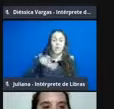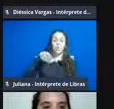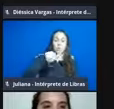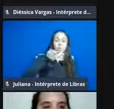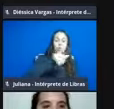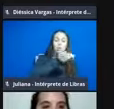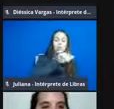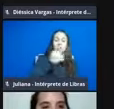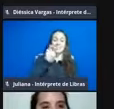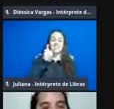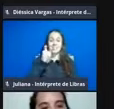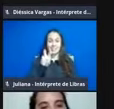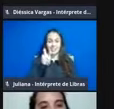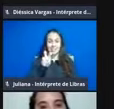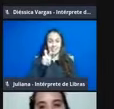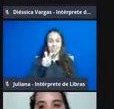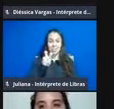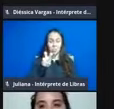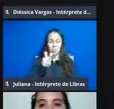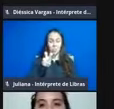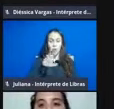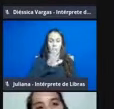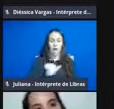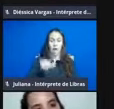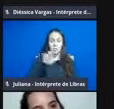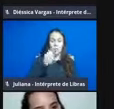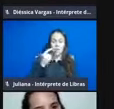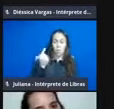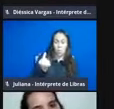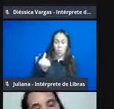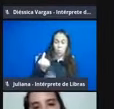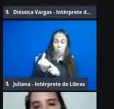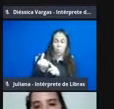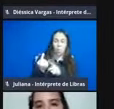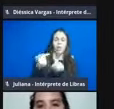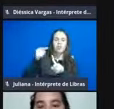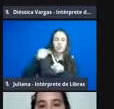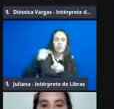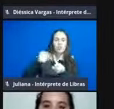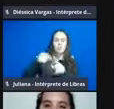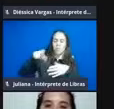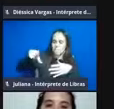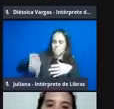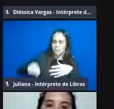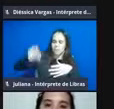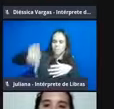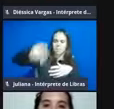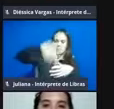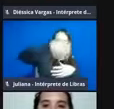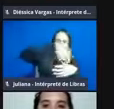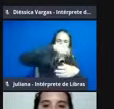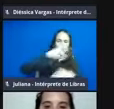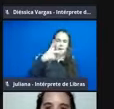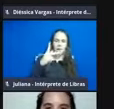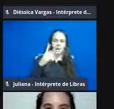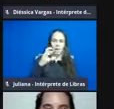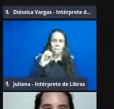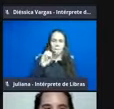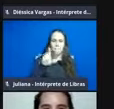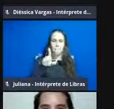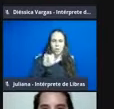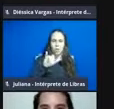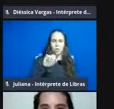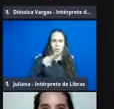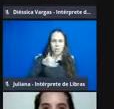e um desses alunos foi convidado a fazer o papel do polinizador. Então, a gente, ele foi convidado a colocar uma tiarinha, como dá para ver